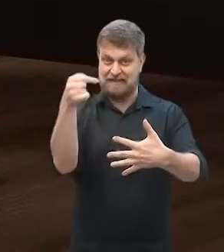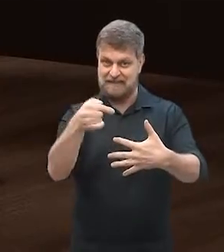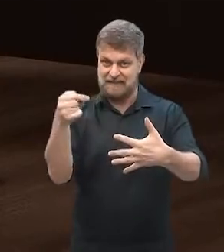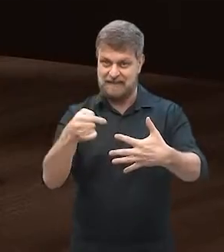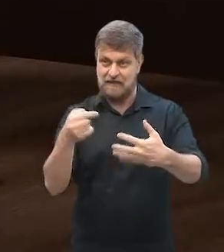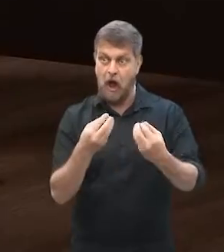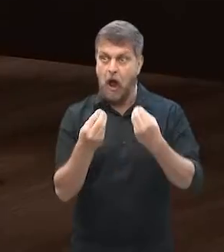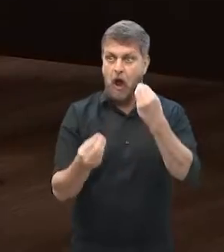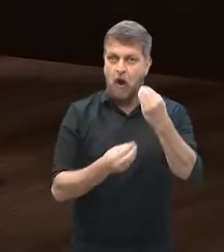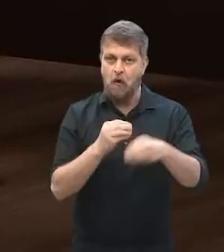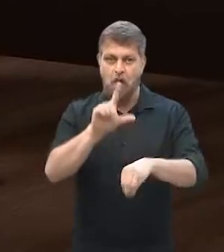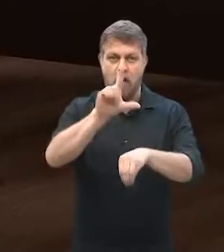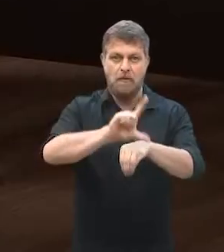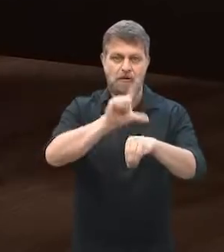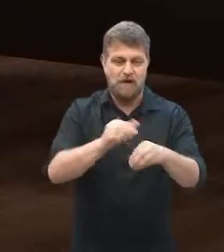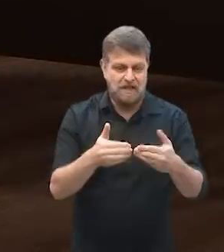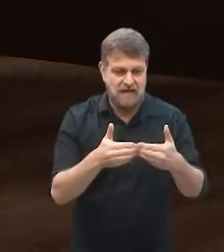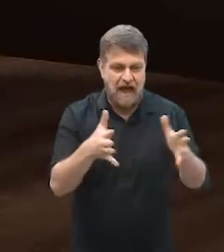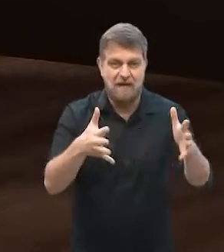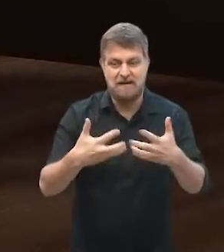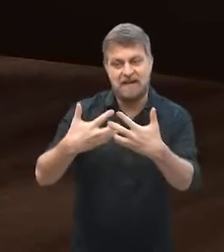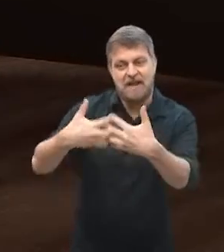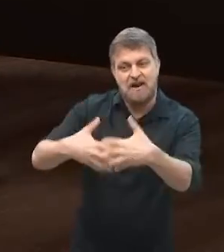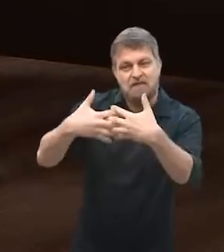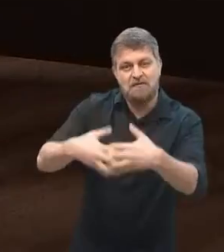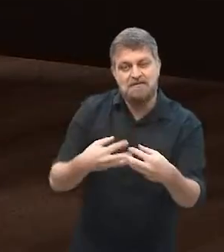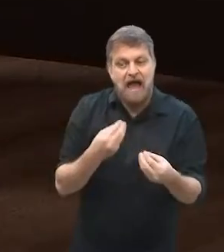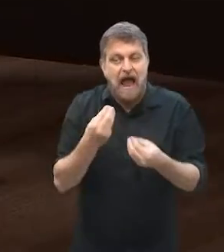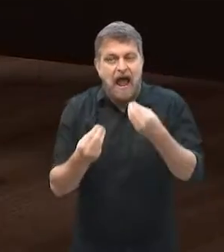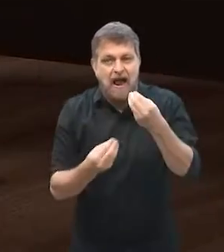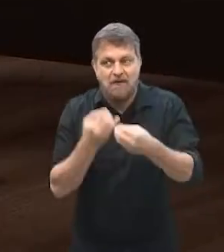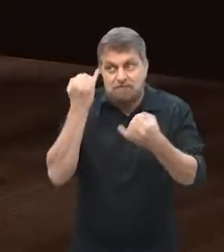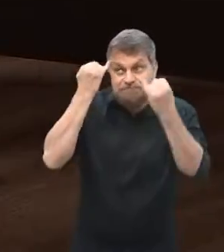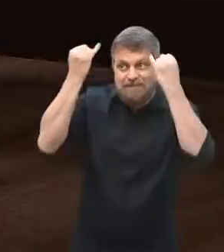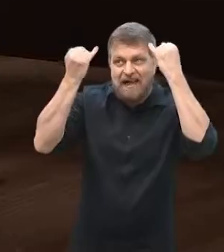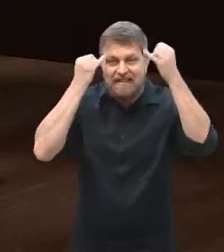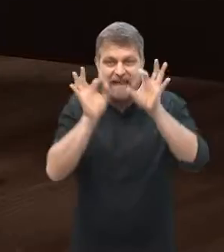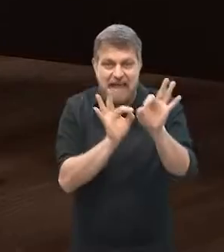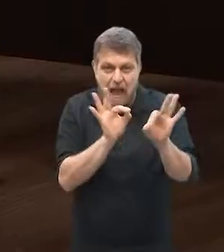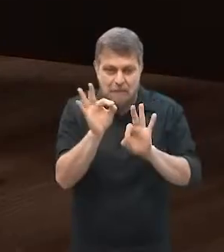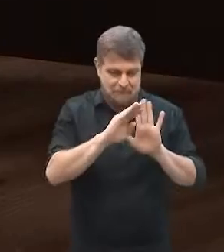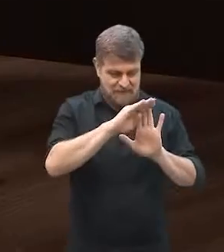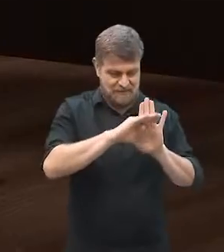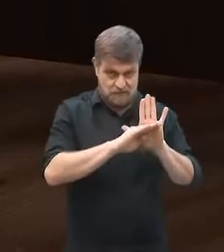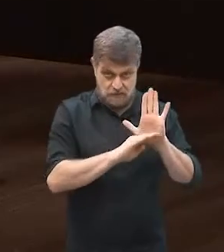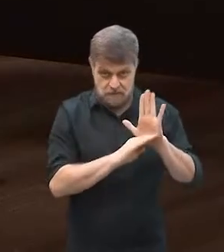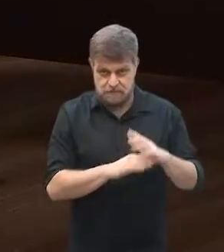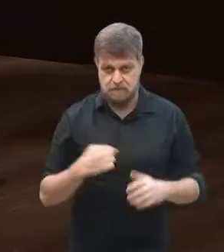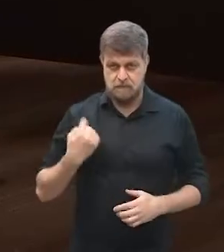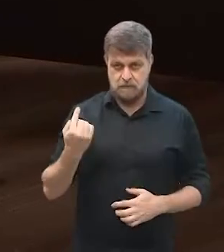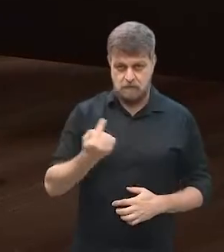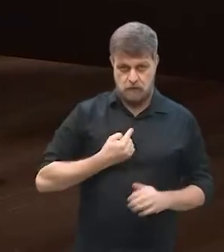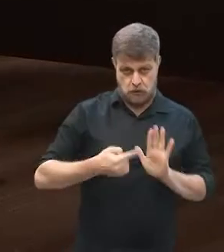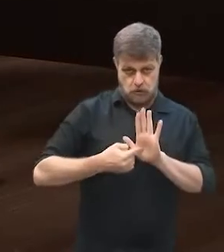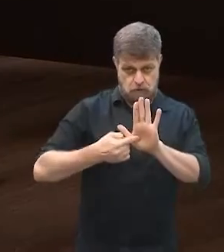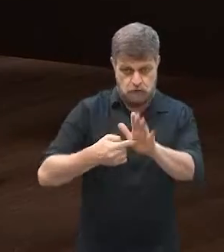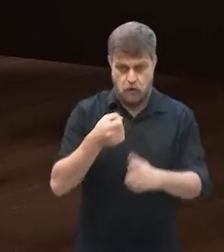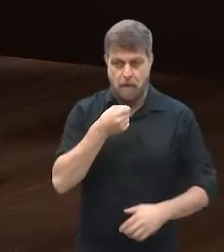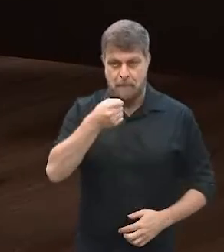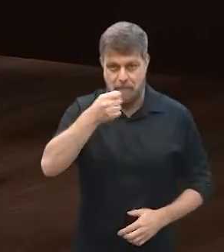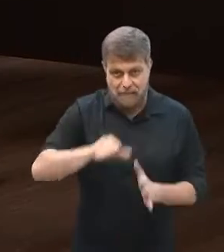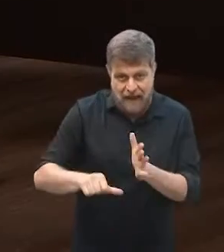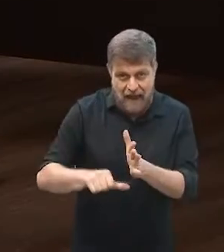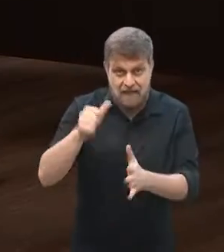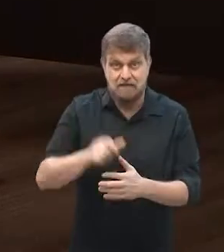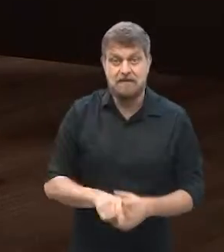abertura de negócios, como manter, como se reinventar, como planejar. A gente mostrou no bloco anterior justamente